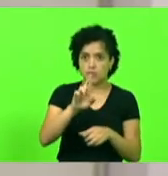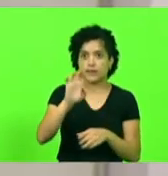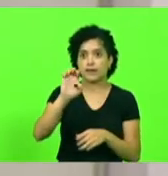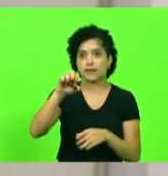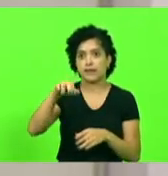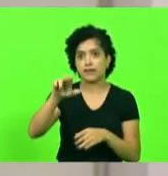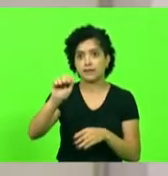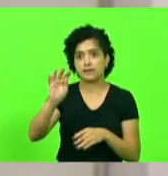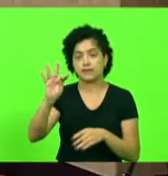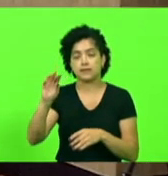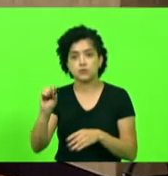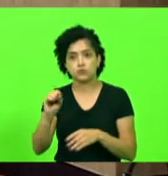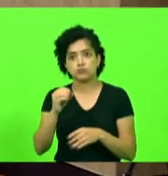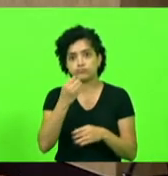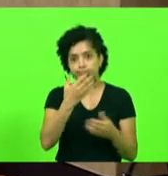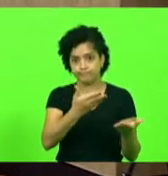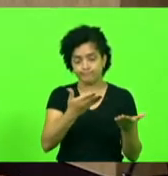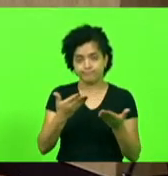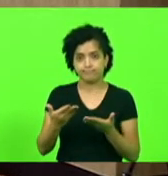com a sua presença.